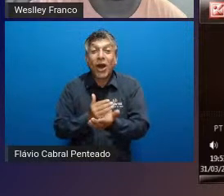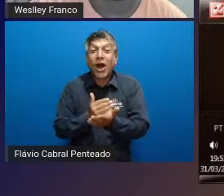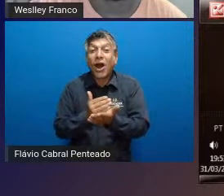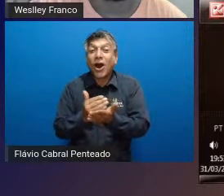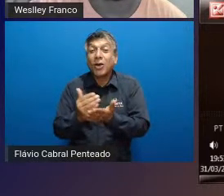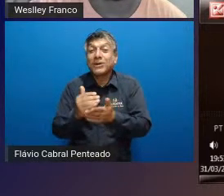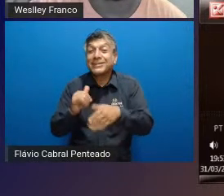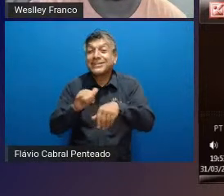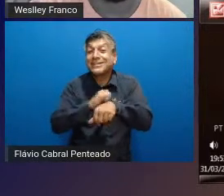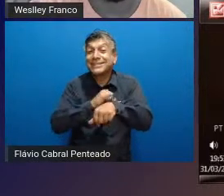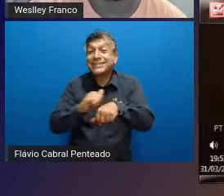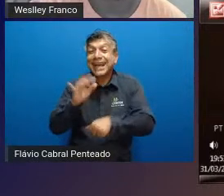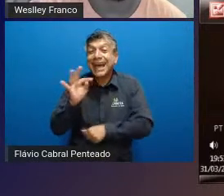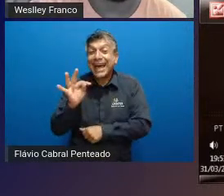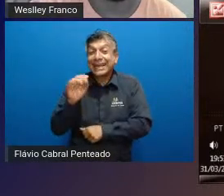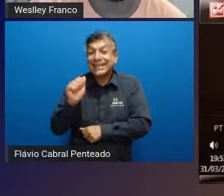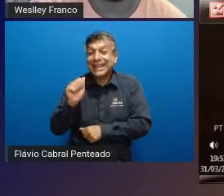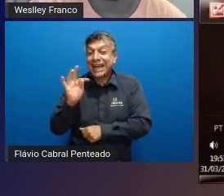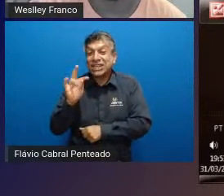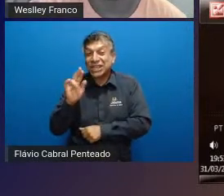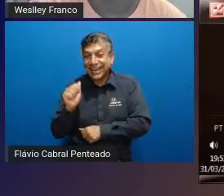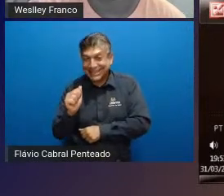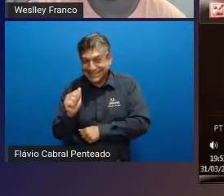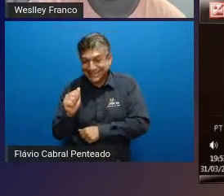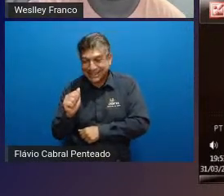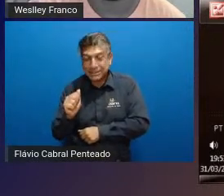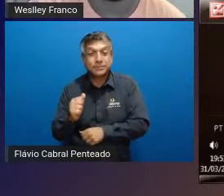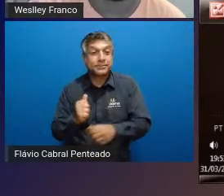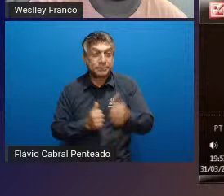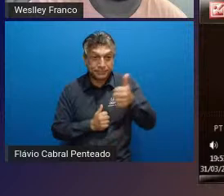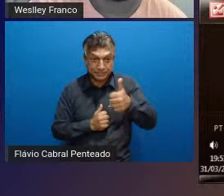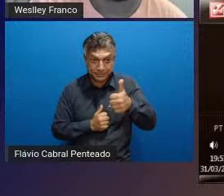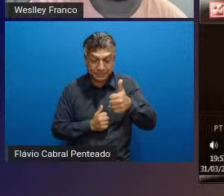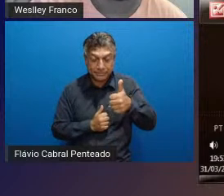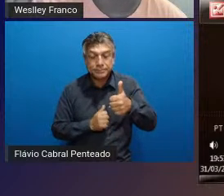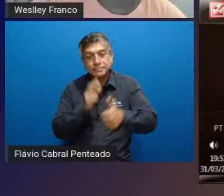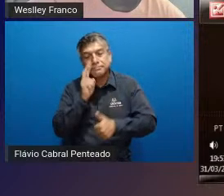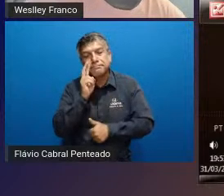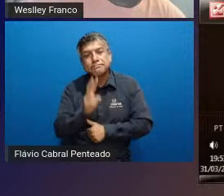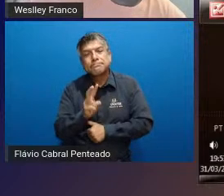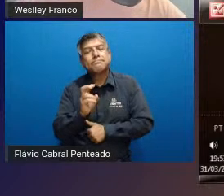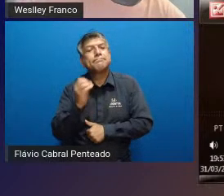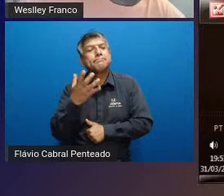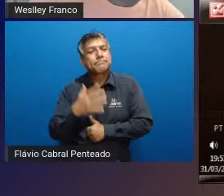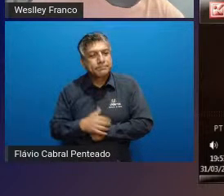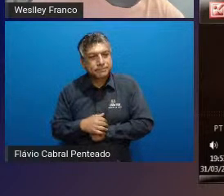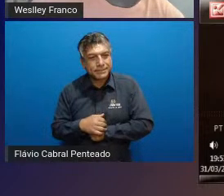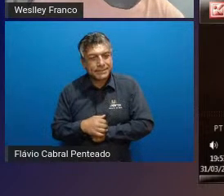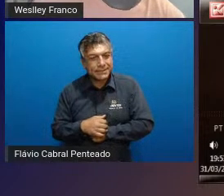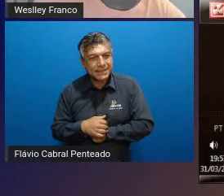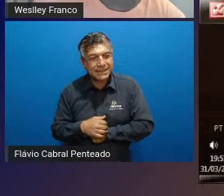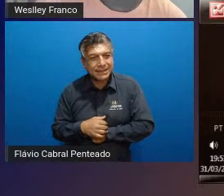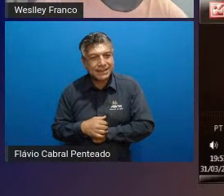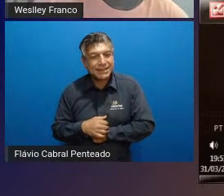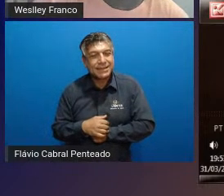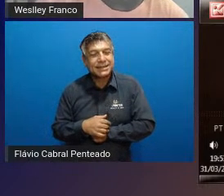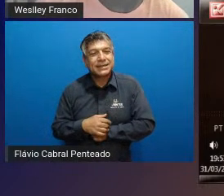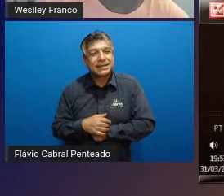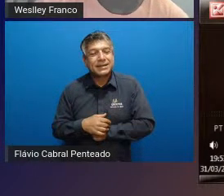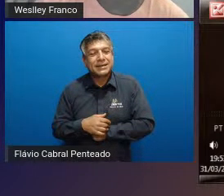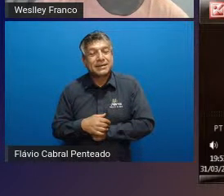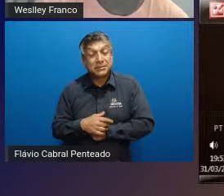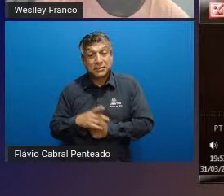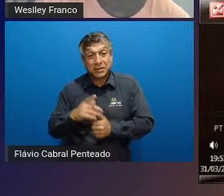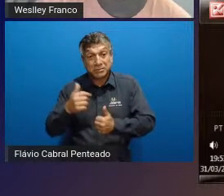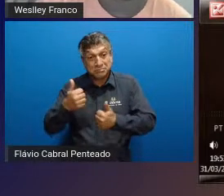táticas no futebol primeiramente viu-se que é viu-se que nos jogos é que nos